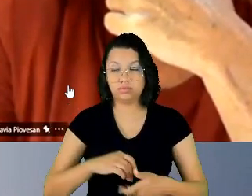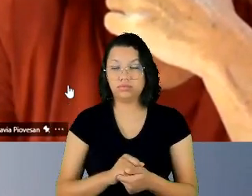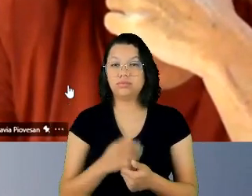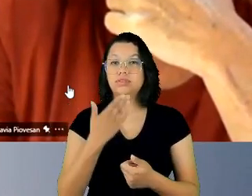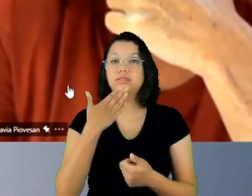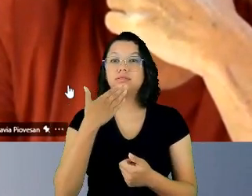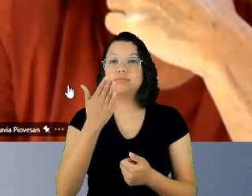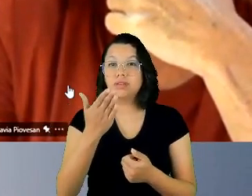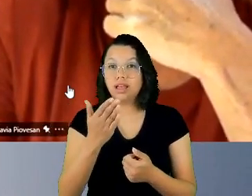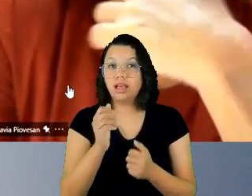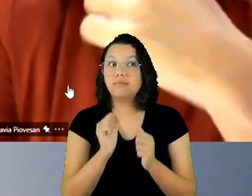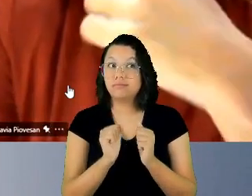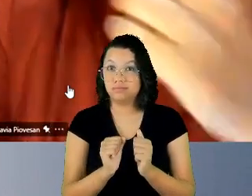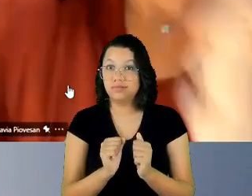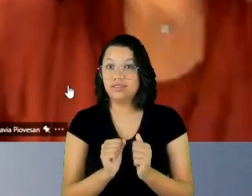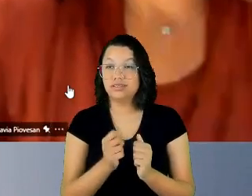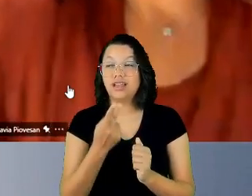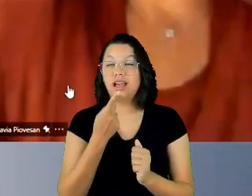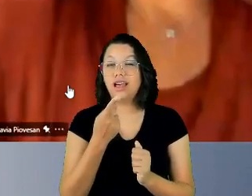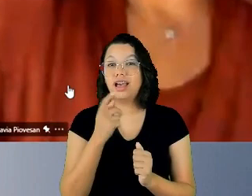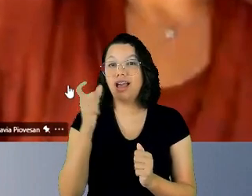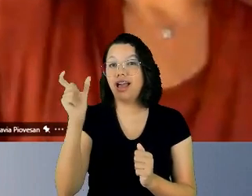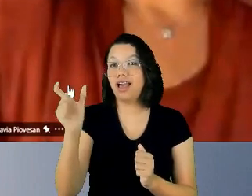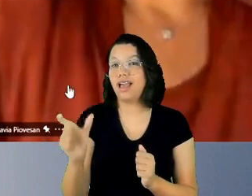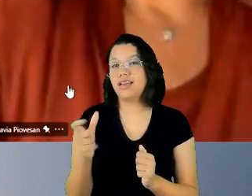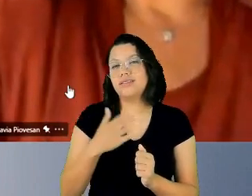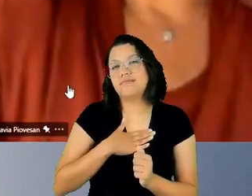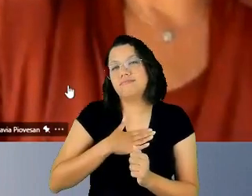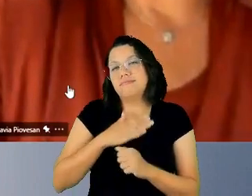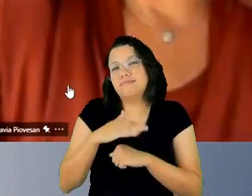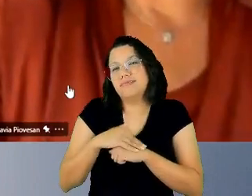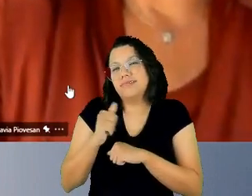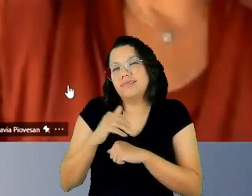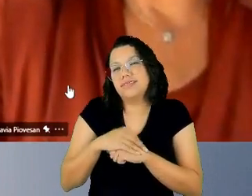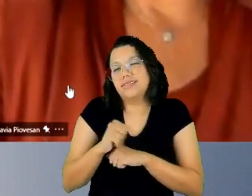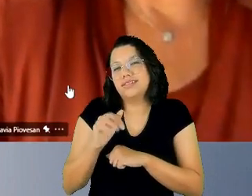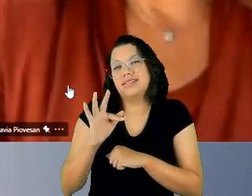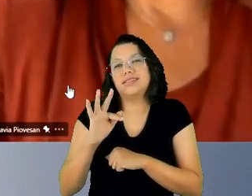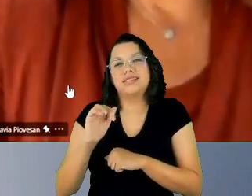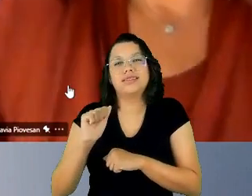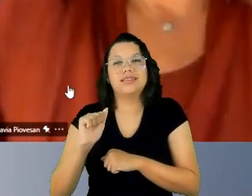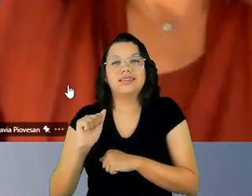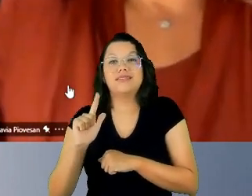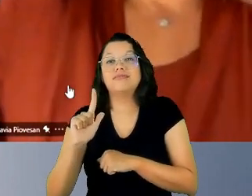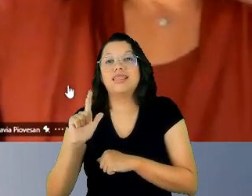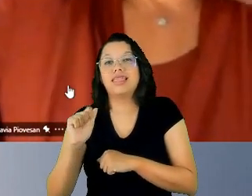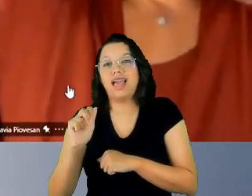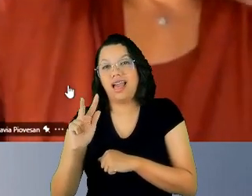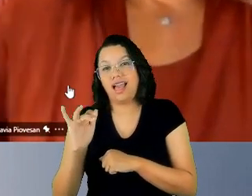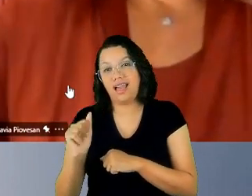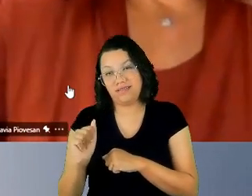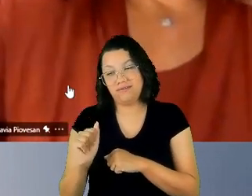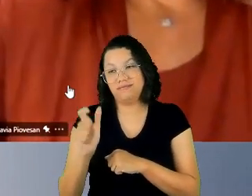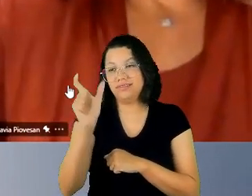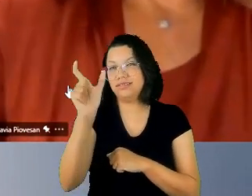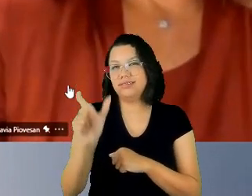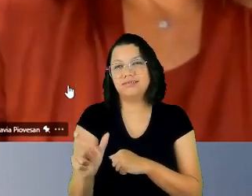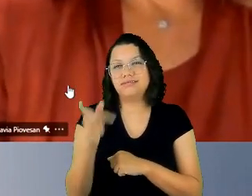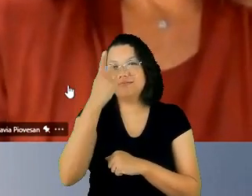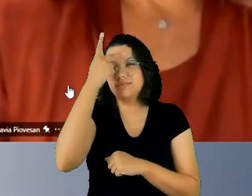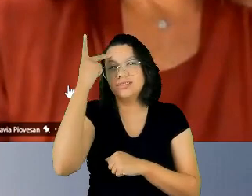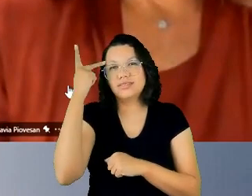é a minha querida Flávia essa pessoa carismática e maravilhosa